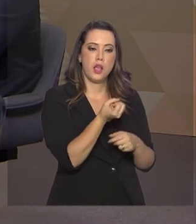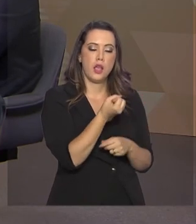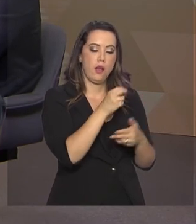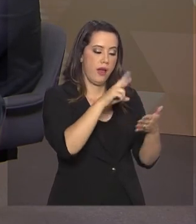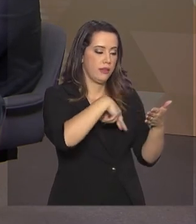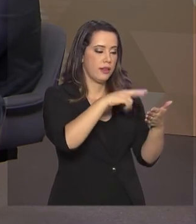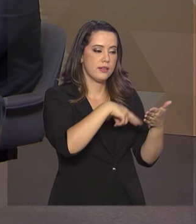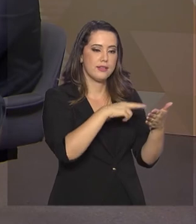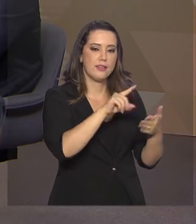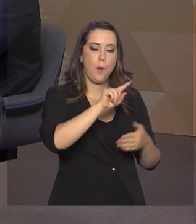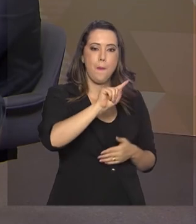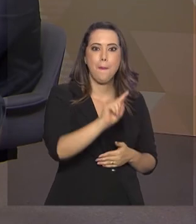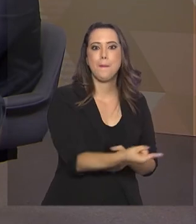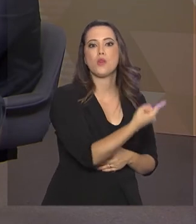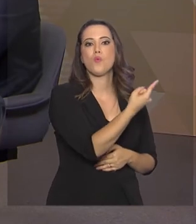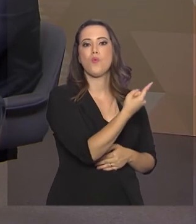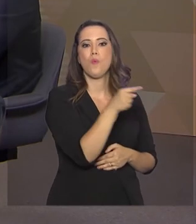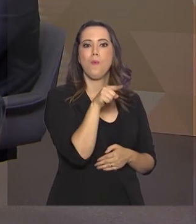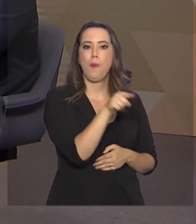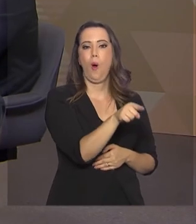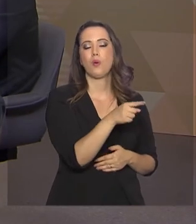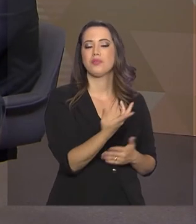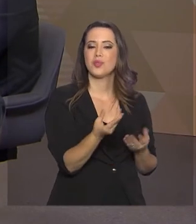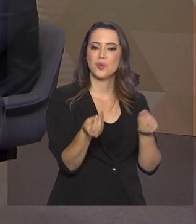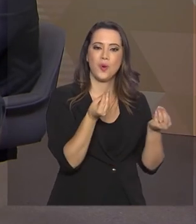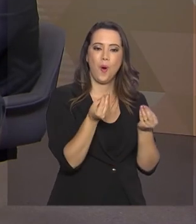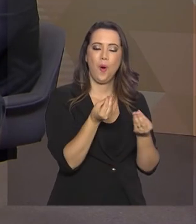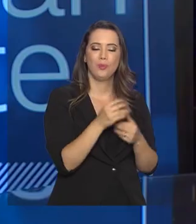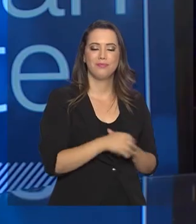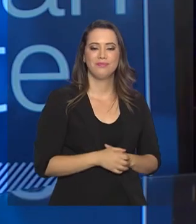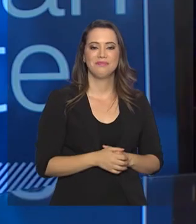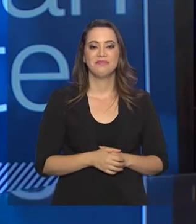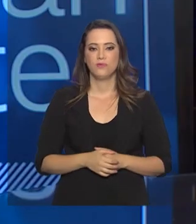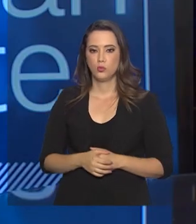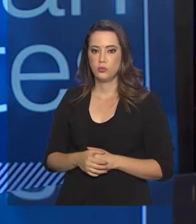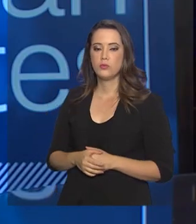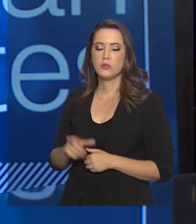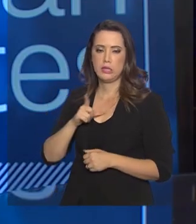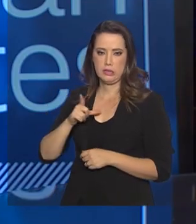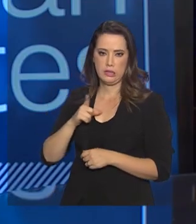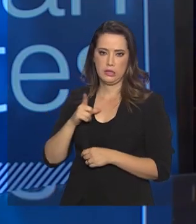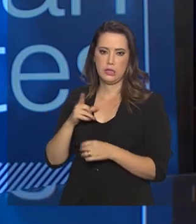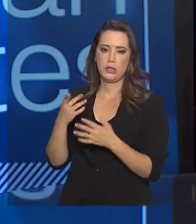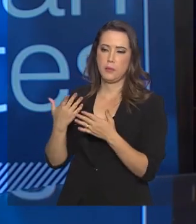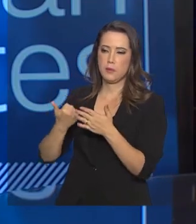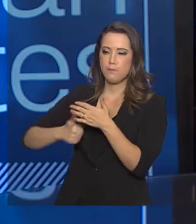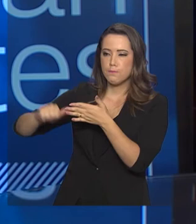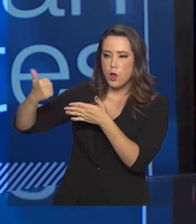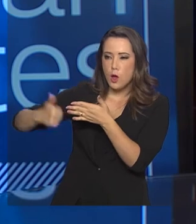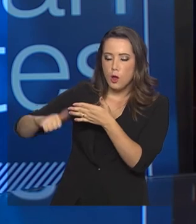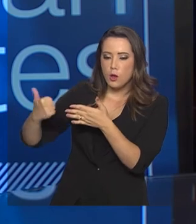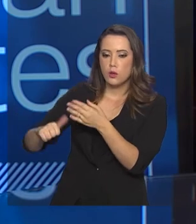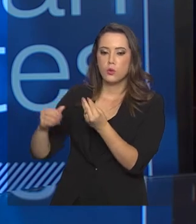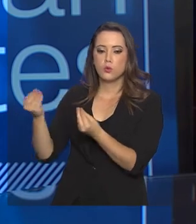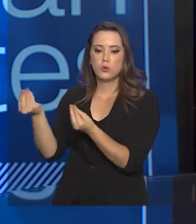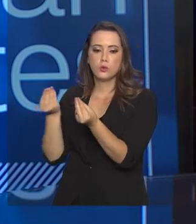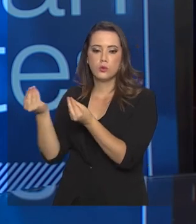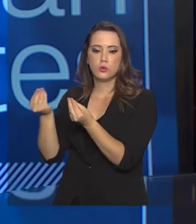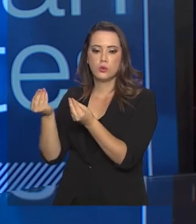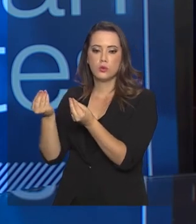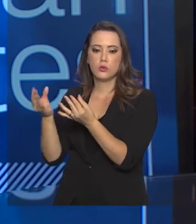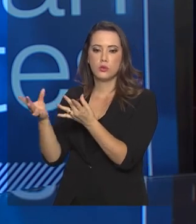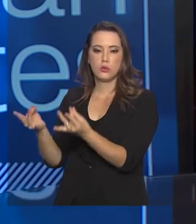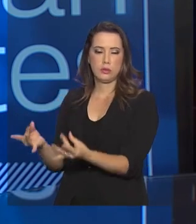inspirar exatamente na forma de fazer a redação. E lá estão estabelecidos também todos os critérios que os avaliadores vão